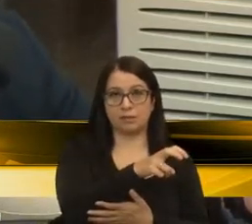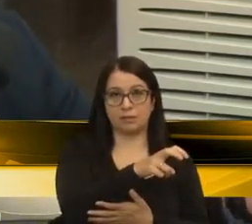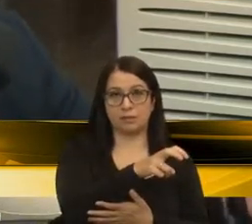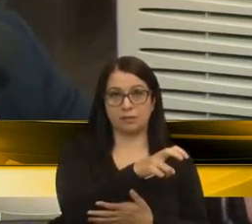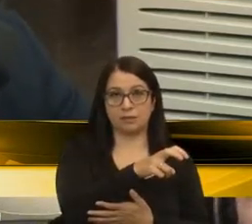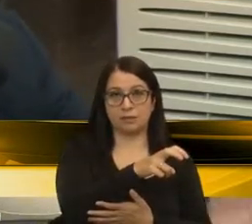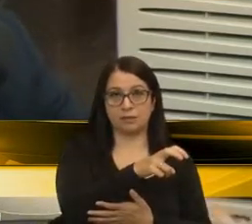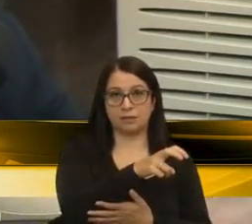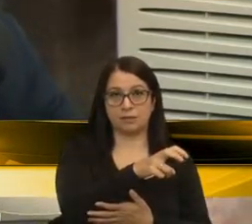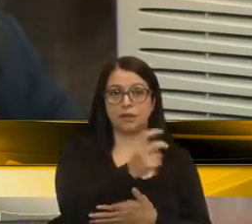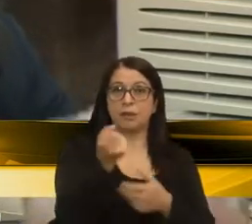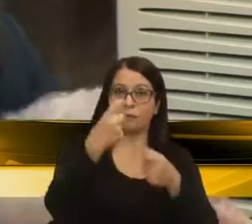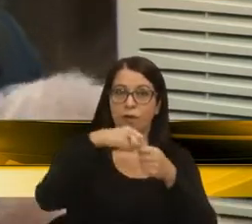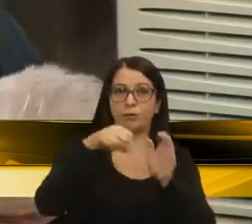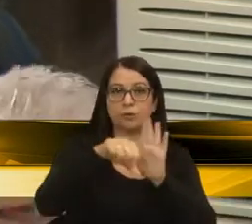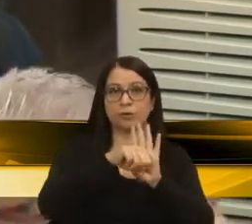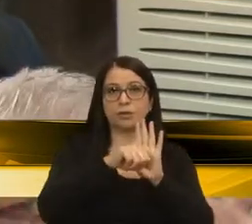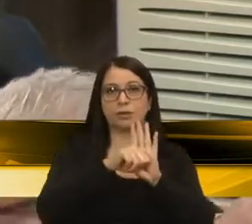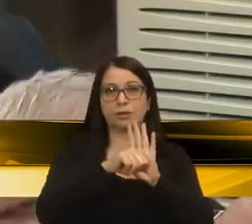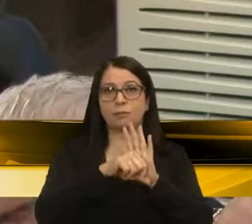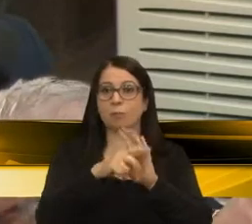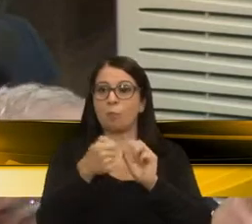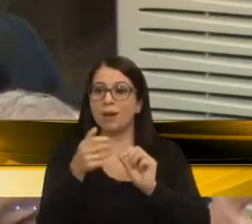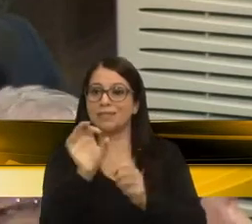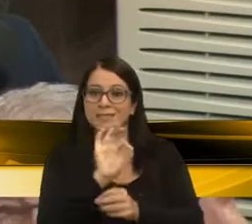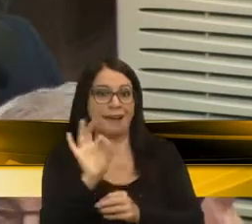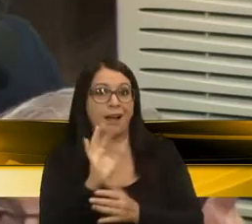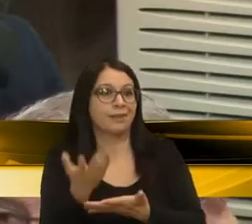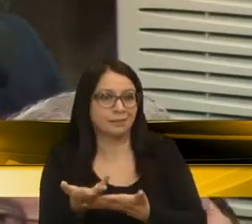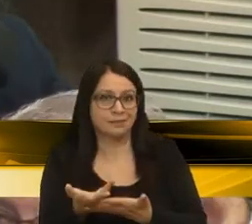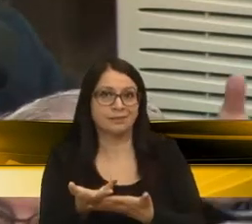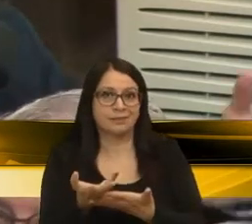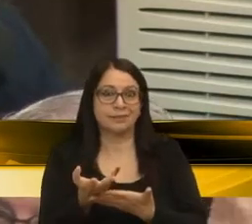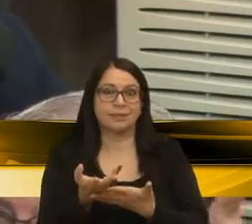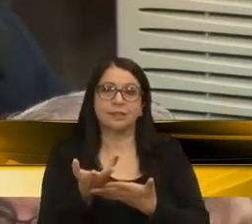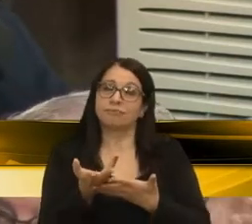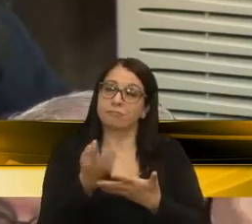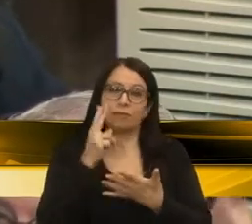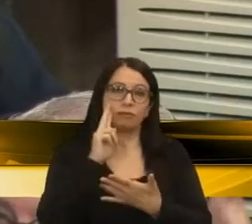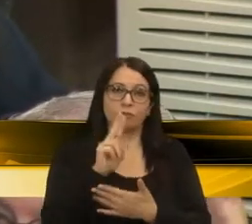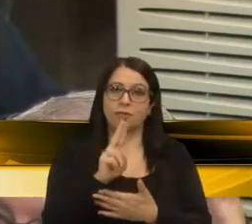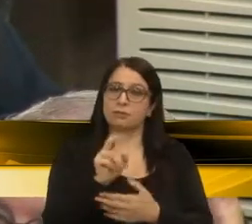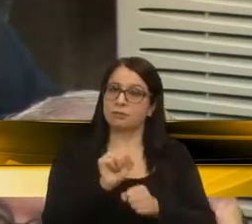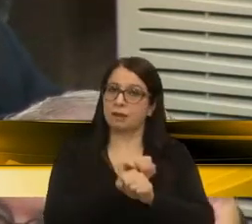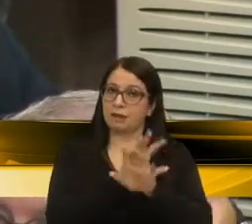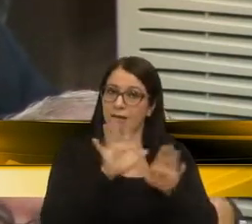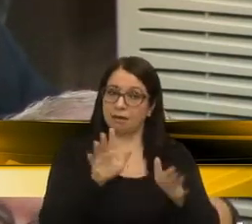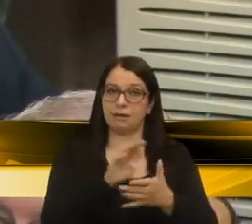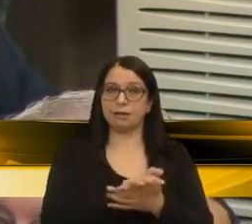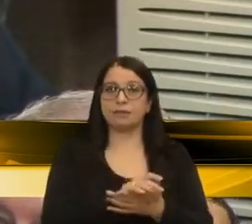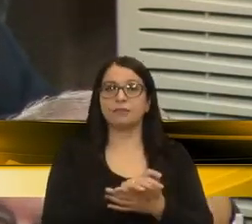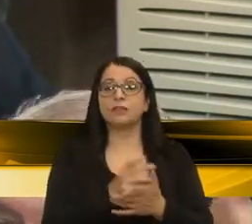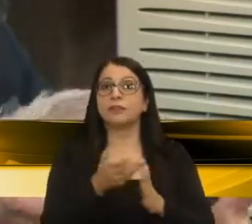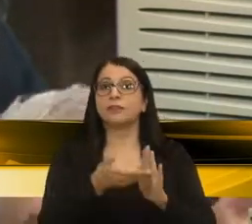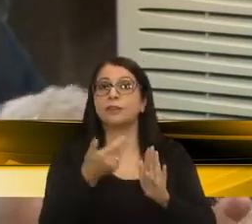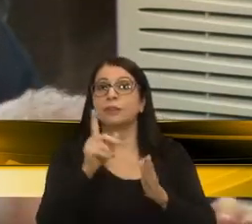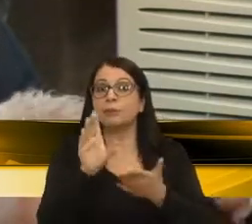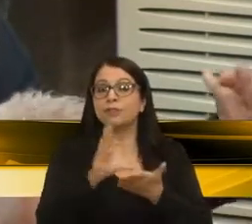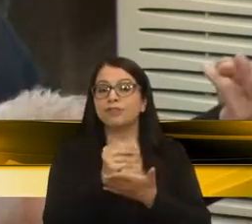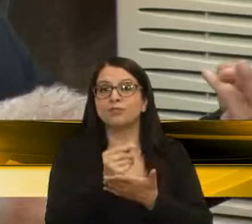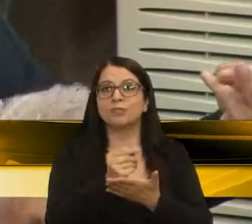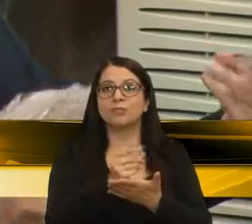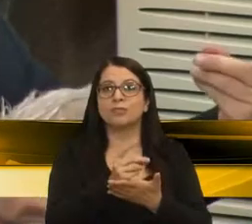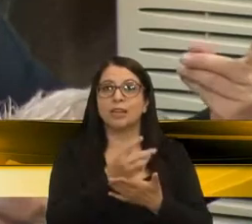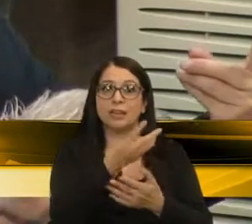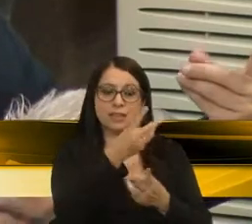de reincidência para praticamente nada, está visto, está nítido. E fora isso, o investimento. De